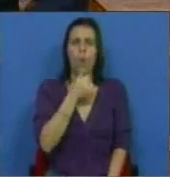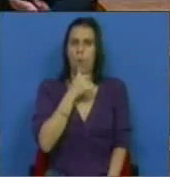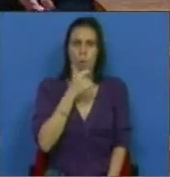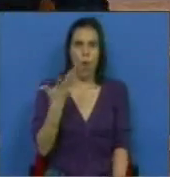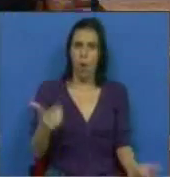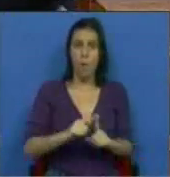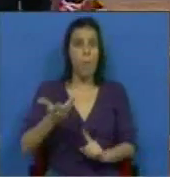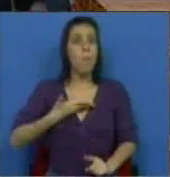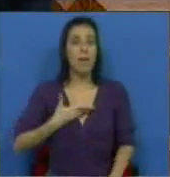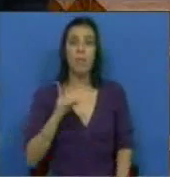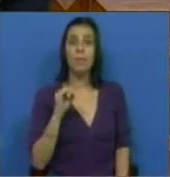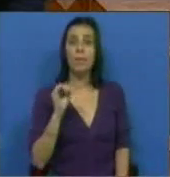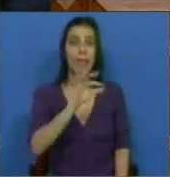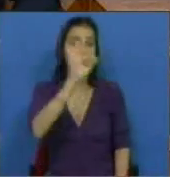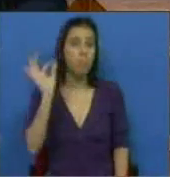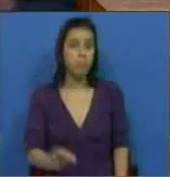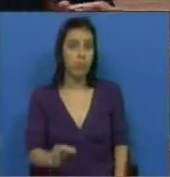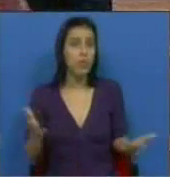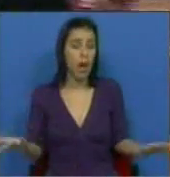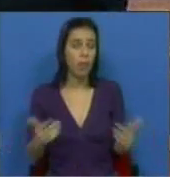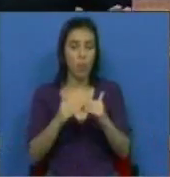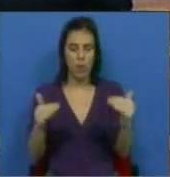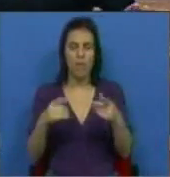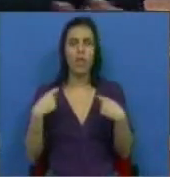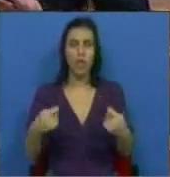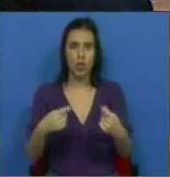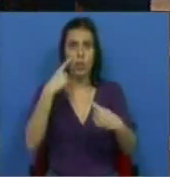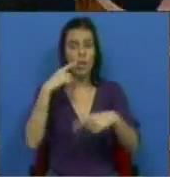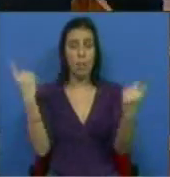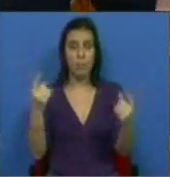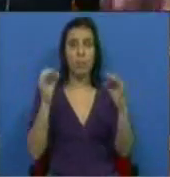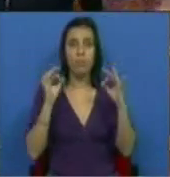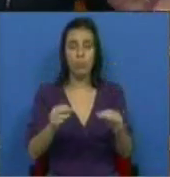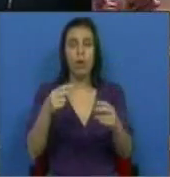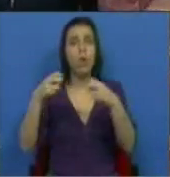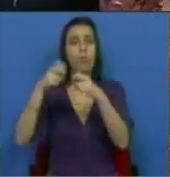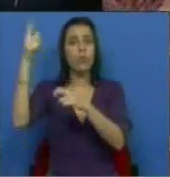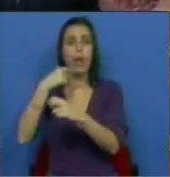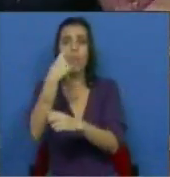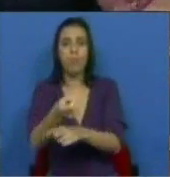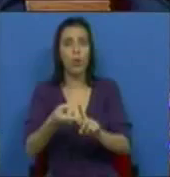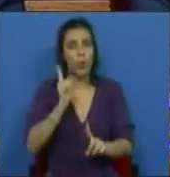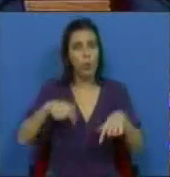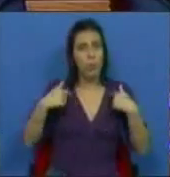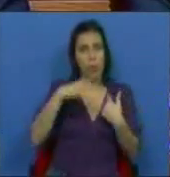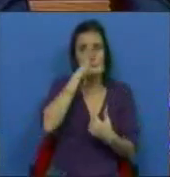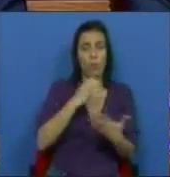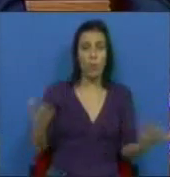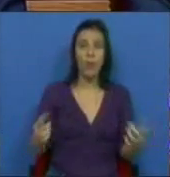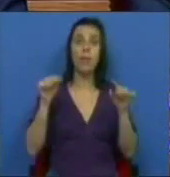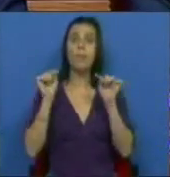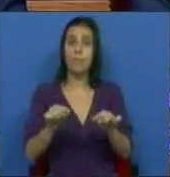a uma dívida de 60%, com um patamar da despesa pública que é definido por Bruxelas, não é definido pelo seu próprio Governo.